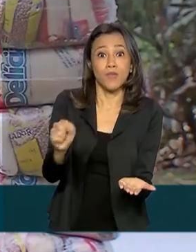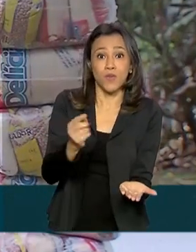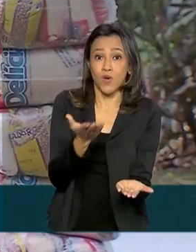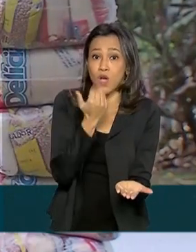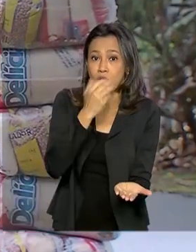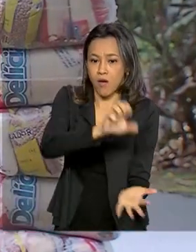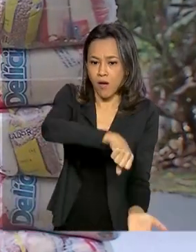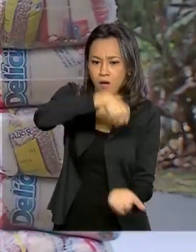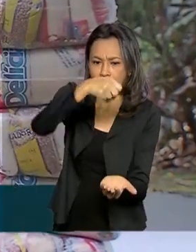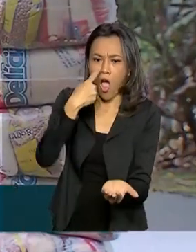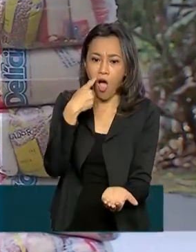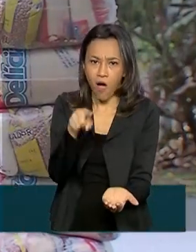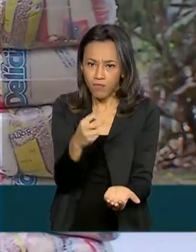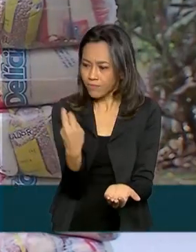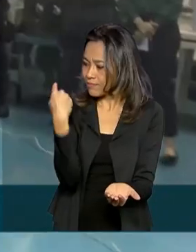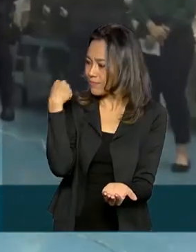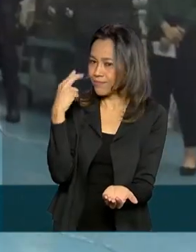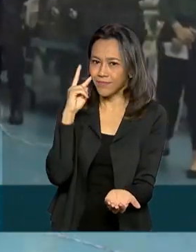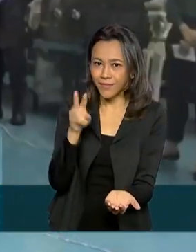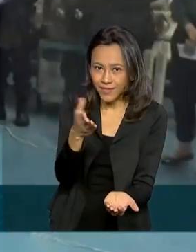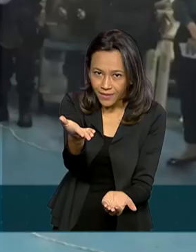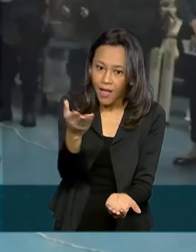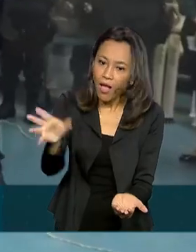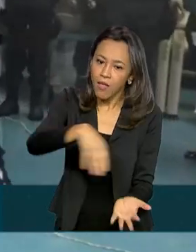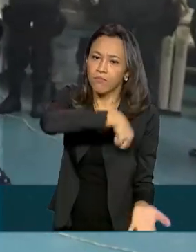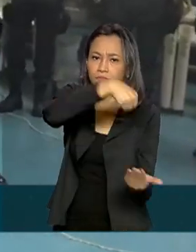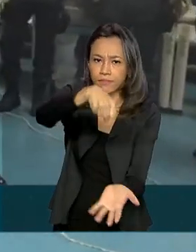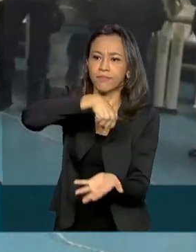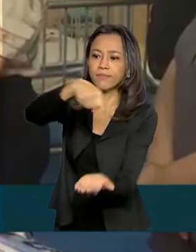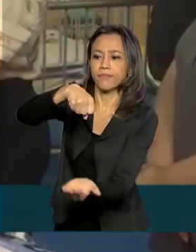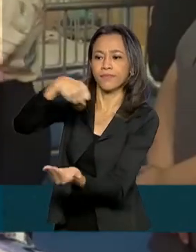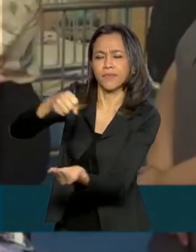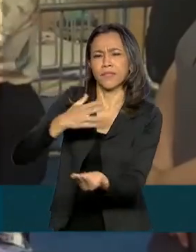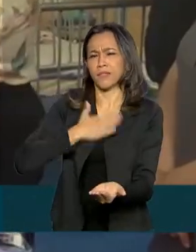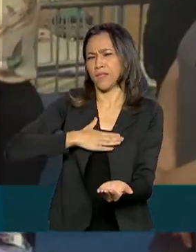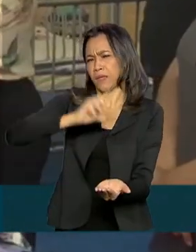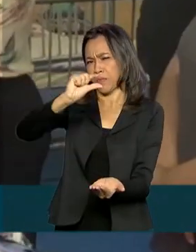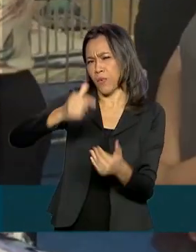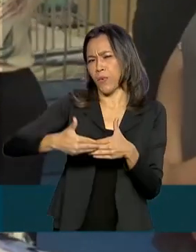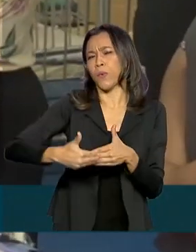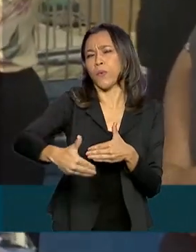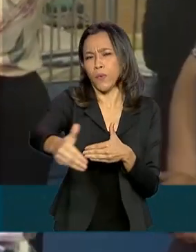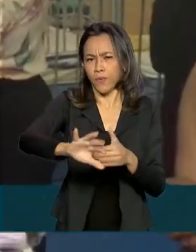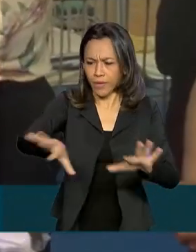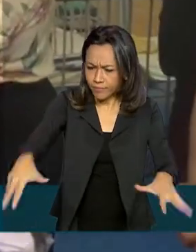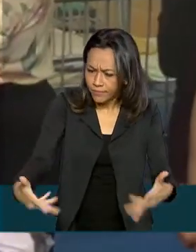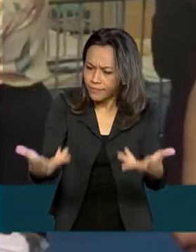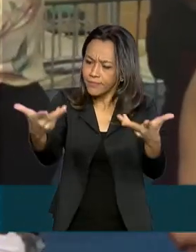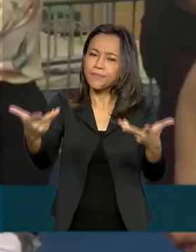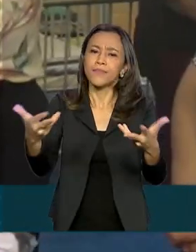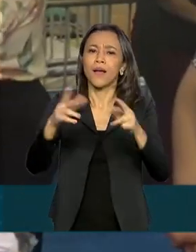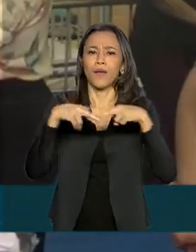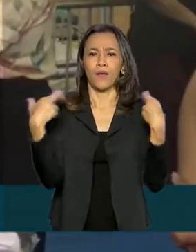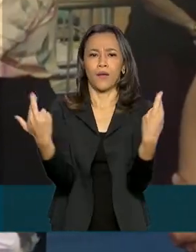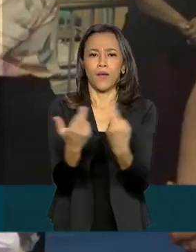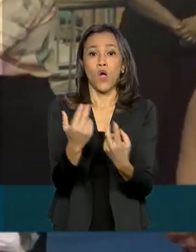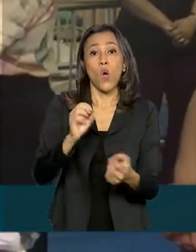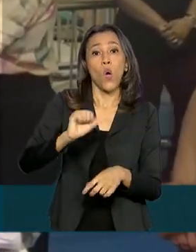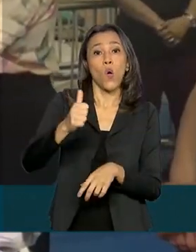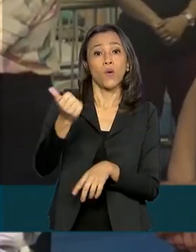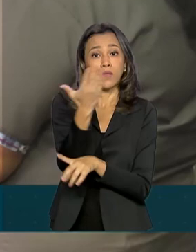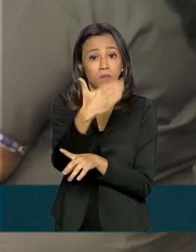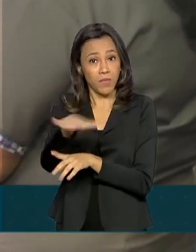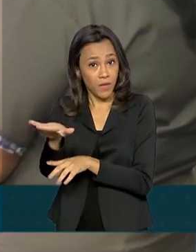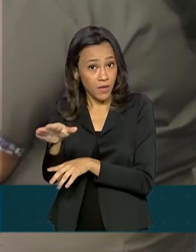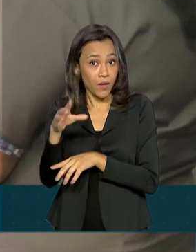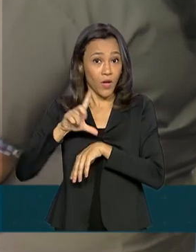atrás de mim, para os povos indígenas aqui do estado do Amazonas. A cerimônia começa daqui a pouquinho, por volta das 11h30 da manhã, no horário de